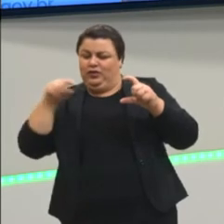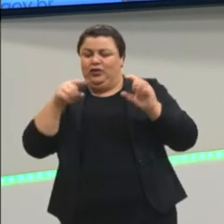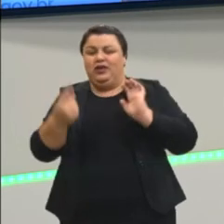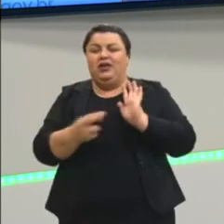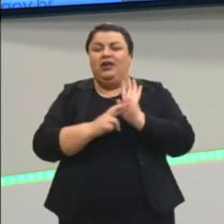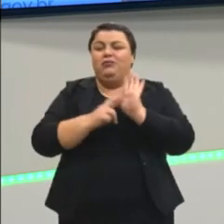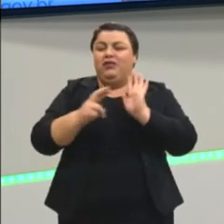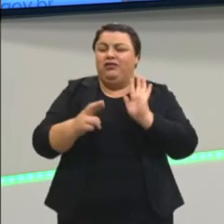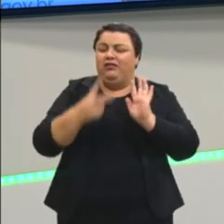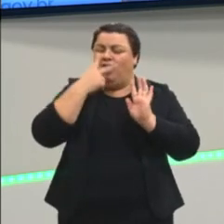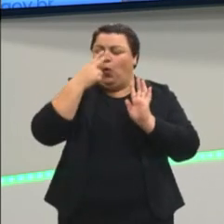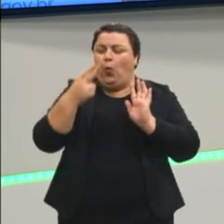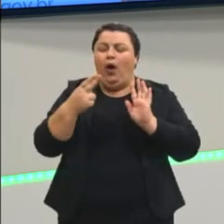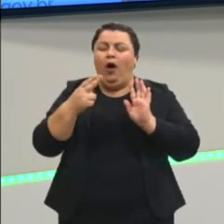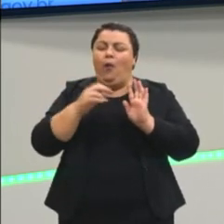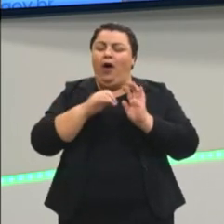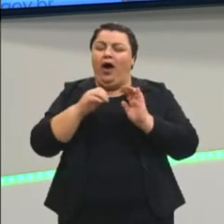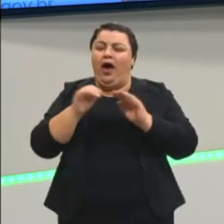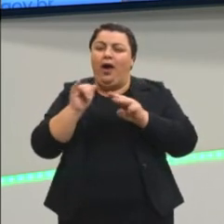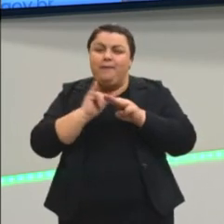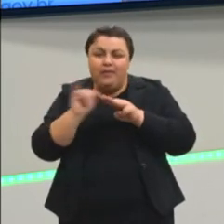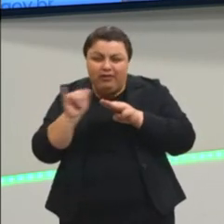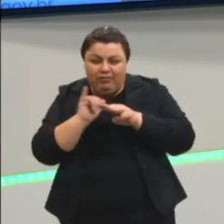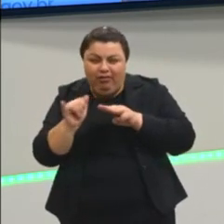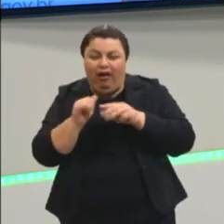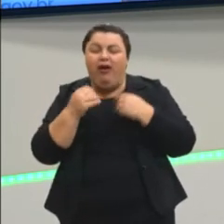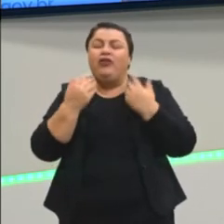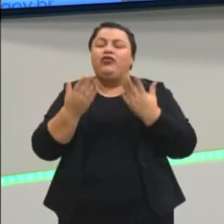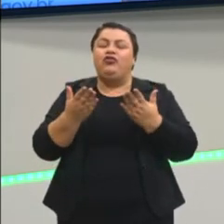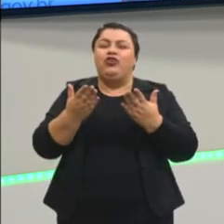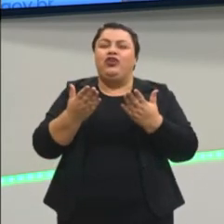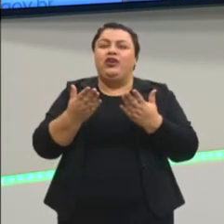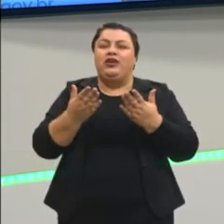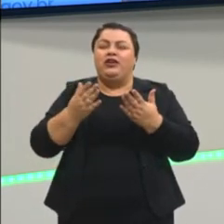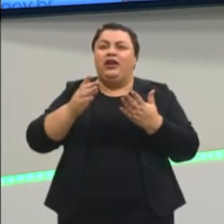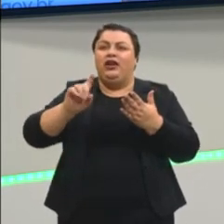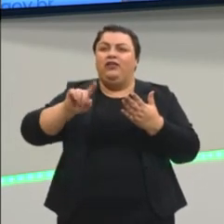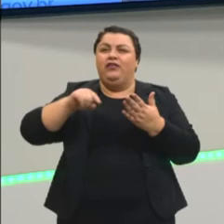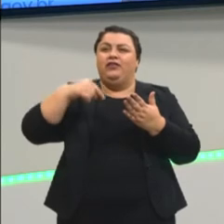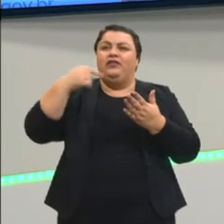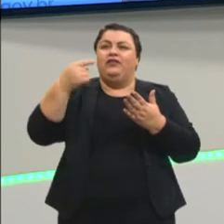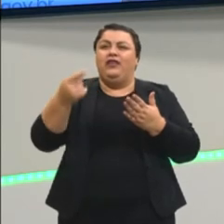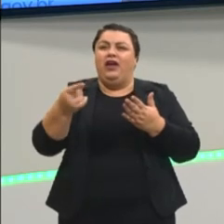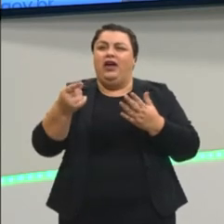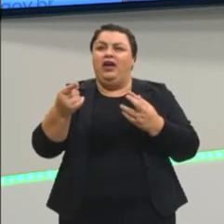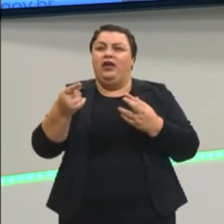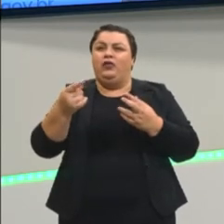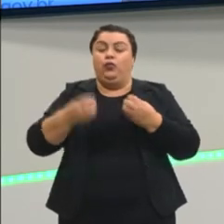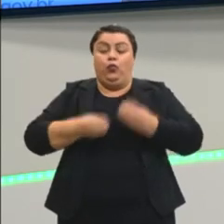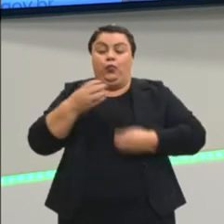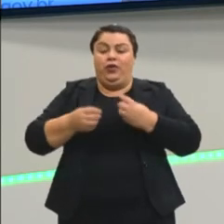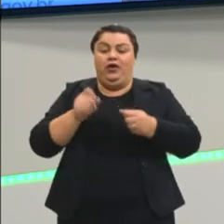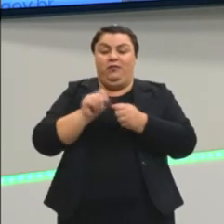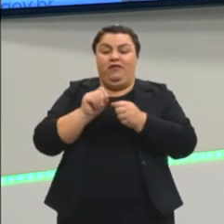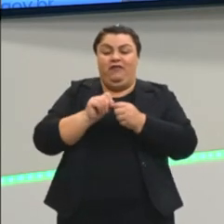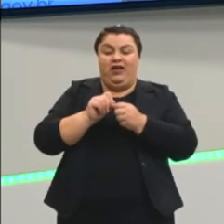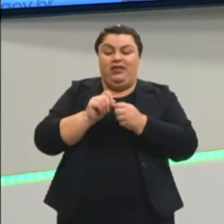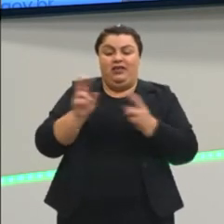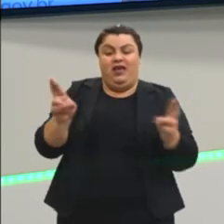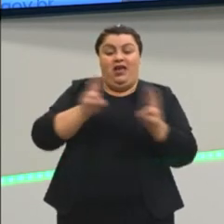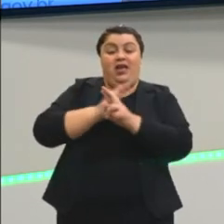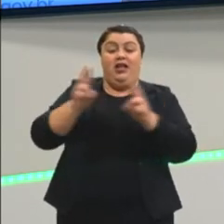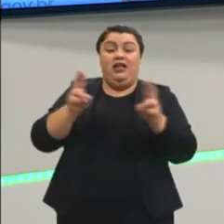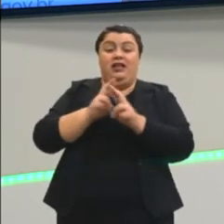mesma mensagem. A gente sai daquele poema para uma poesia concreta que fala sobre essa relação de lixo e de